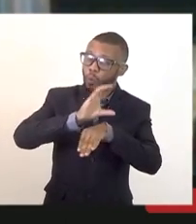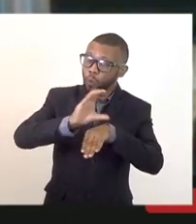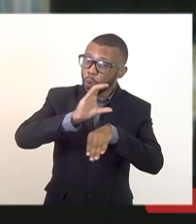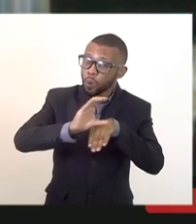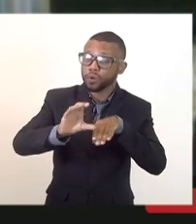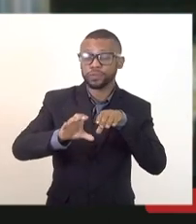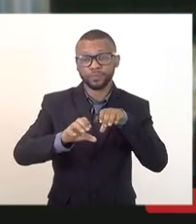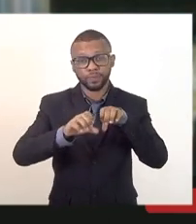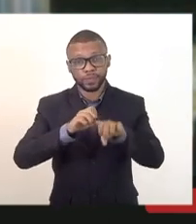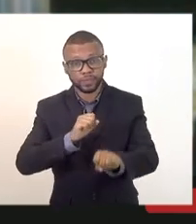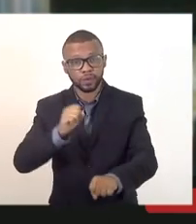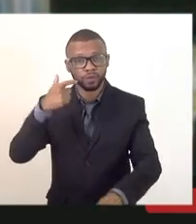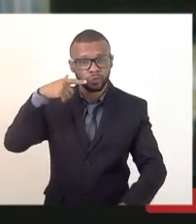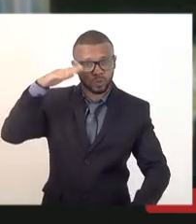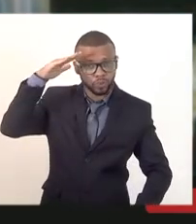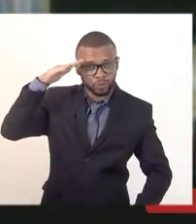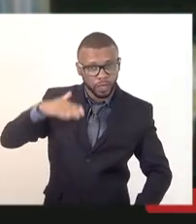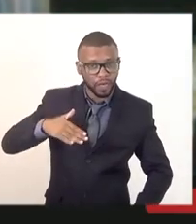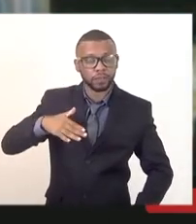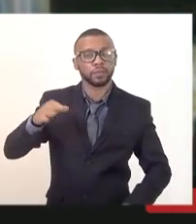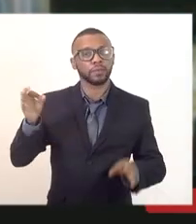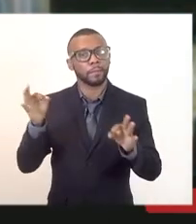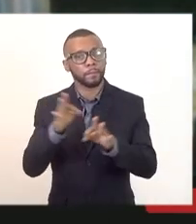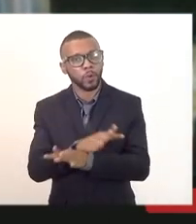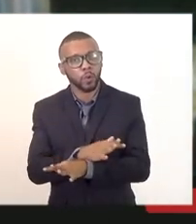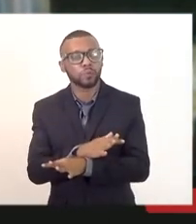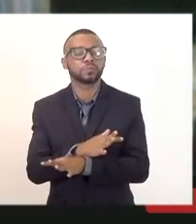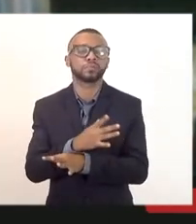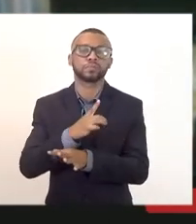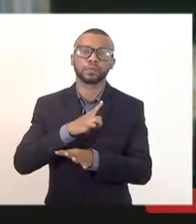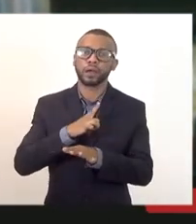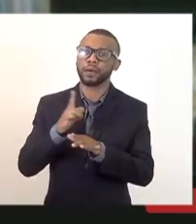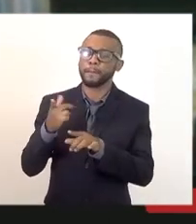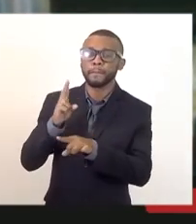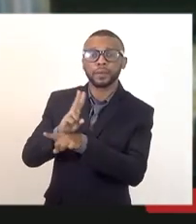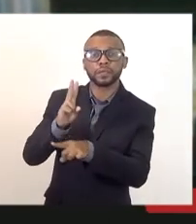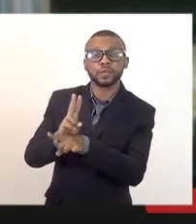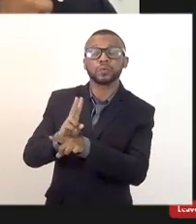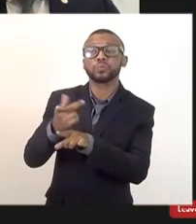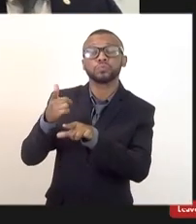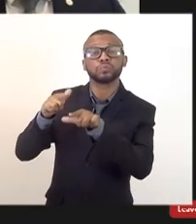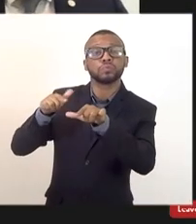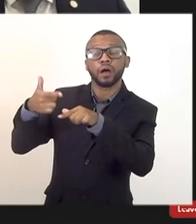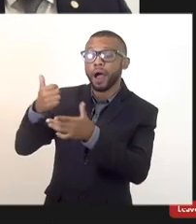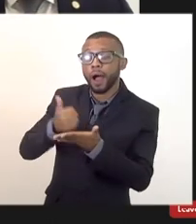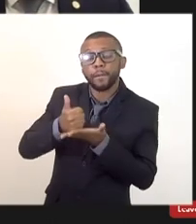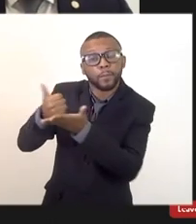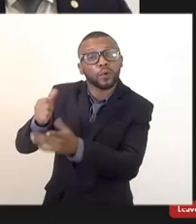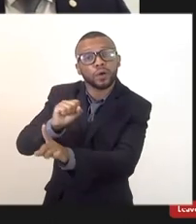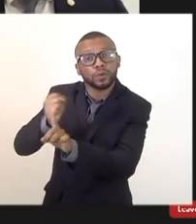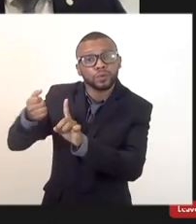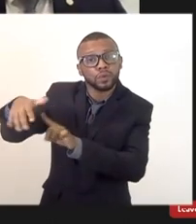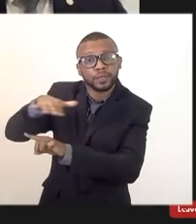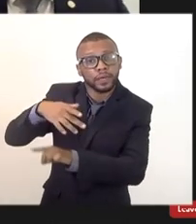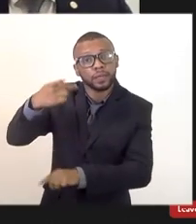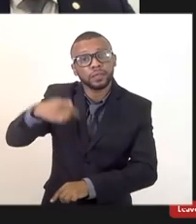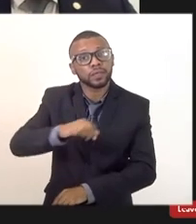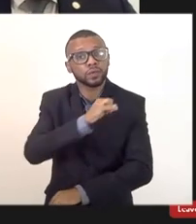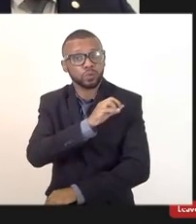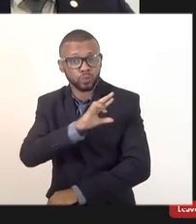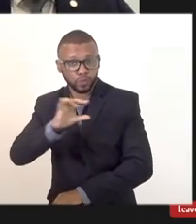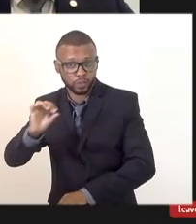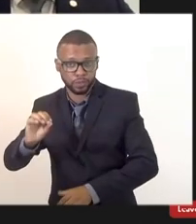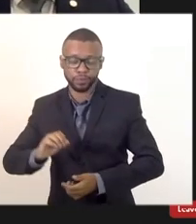estarem prontos a prestar um excelente serviço à sociedade do nosso estado presidente eu queria só pedir que em algum